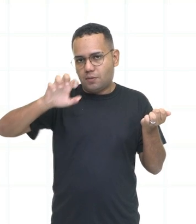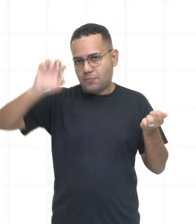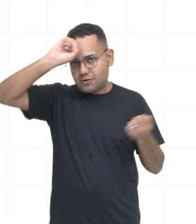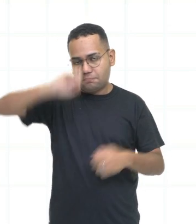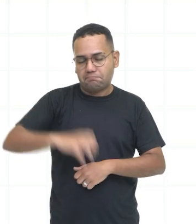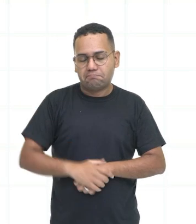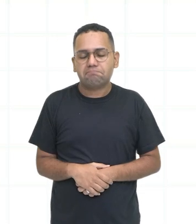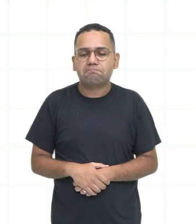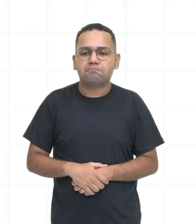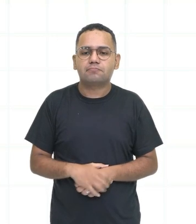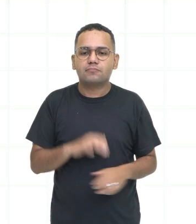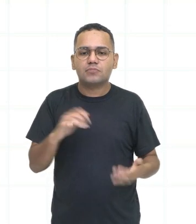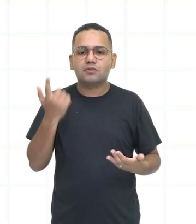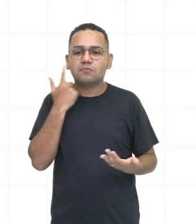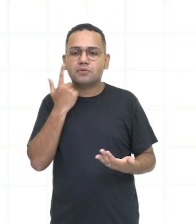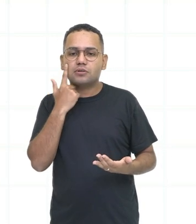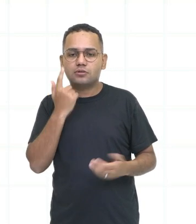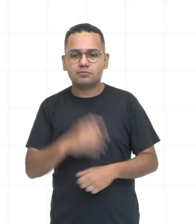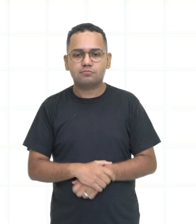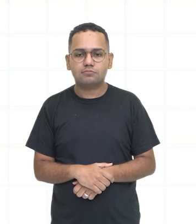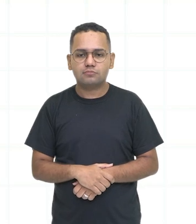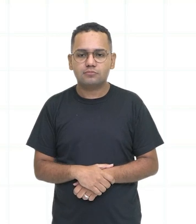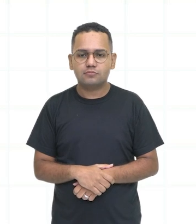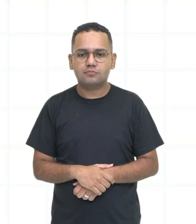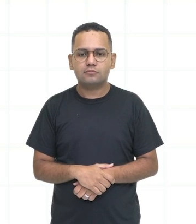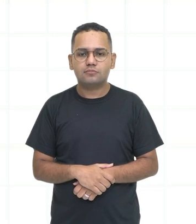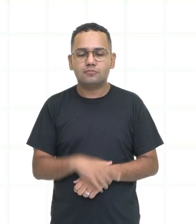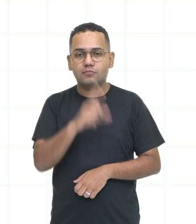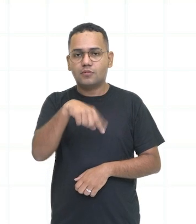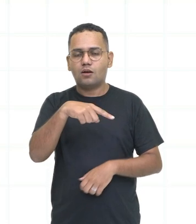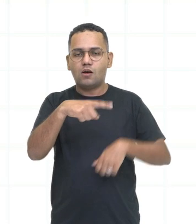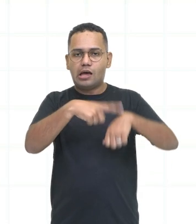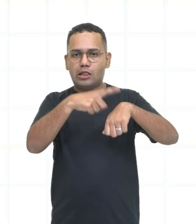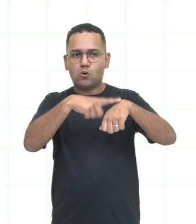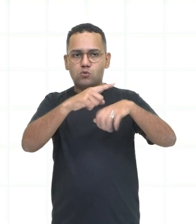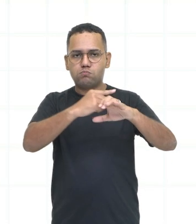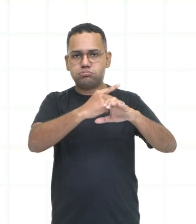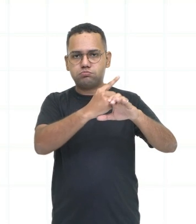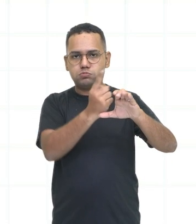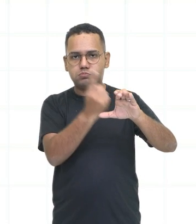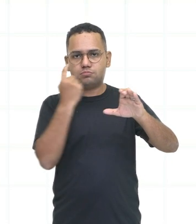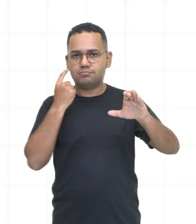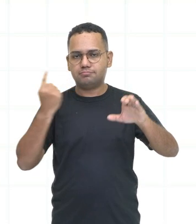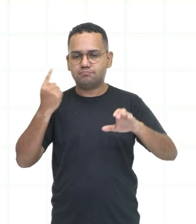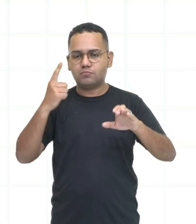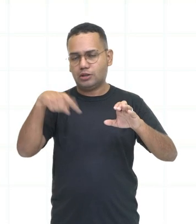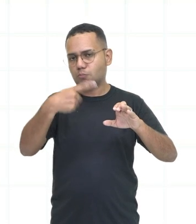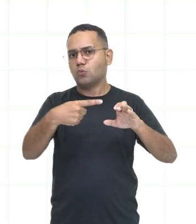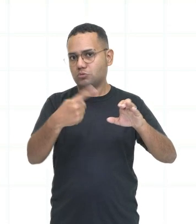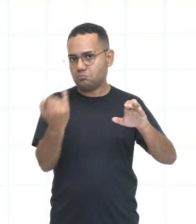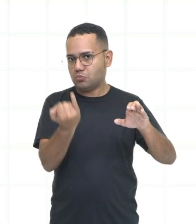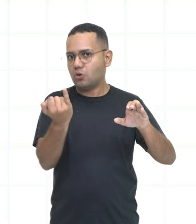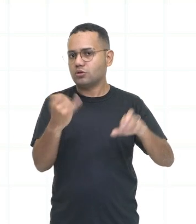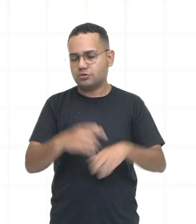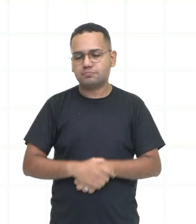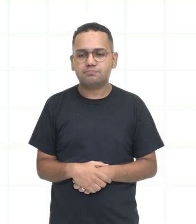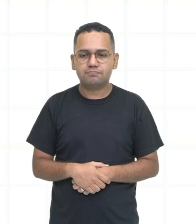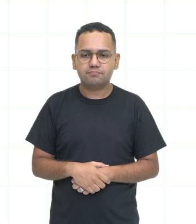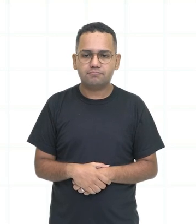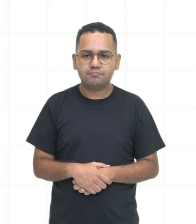Então, olha só, nós temos aqui o relógio, isso aqui também é parte fundamental, que a vai explorar isso com mais atenção posteriormente. Então, ele fala assim, mommy,